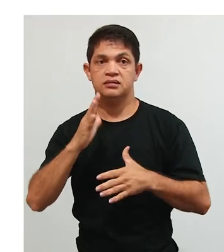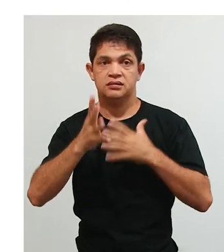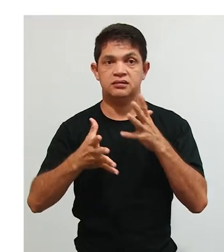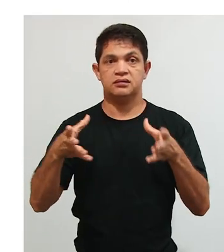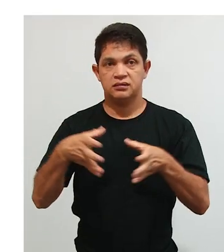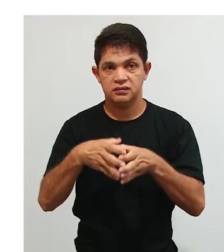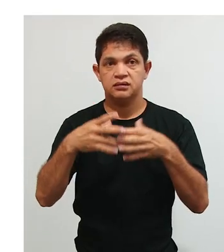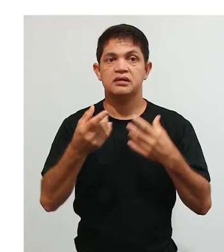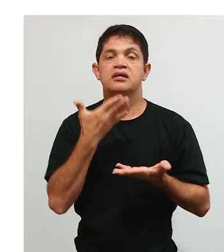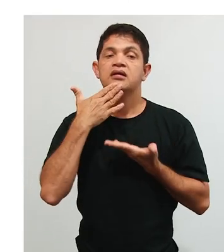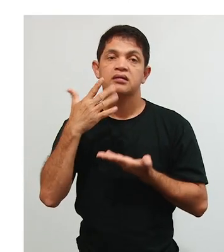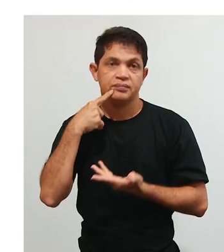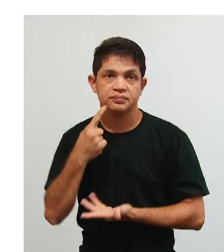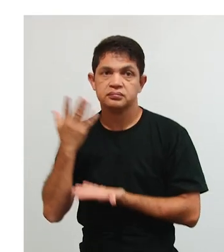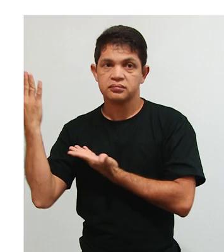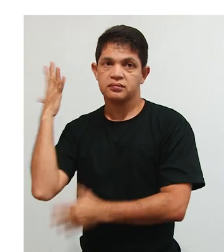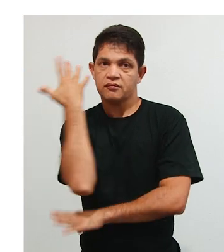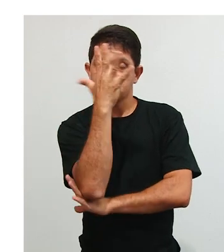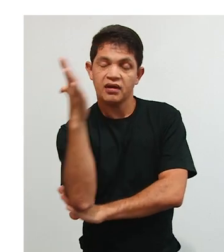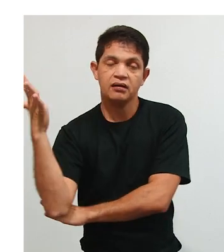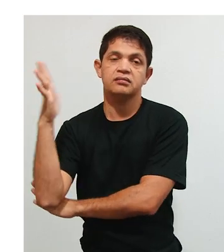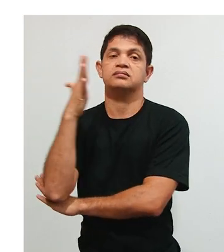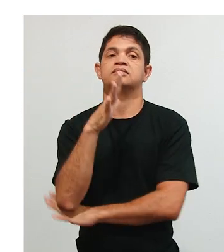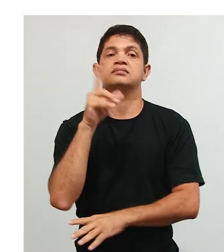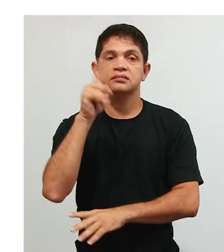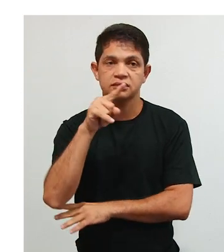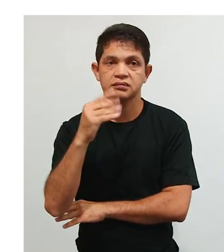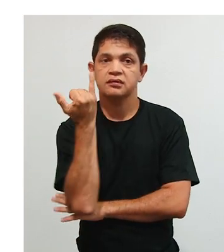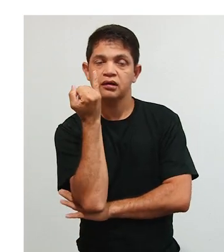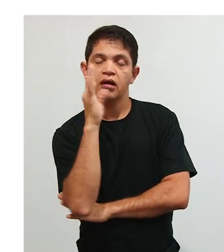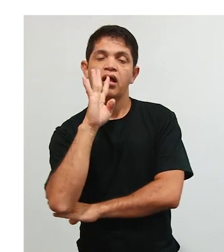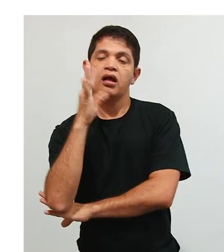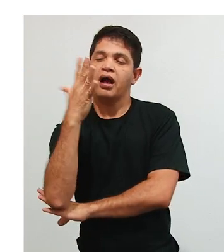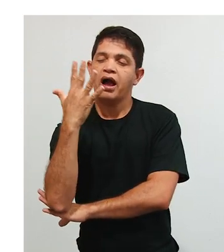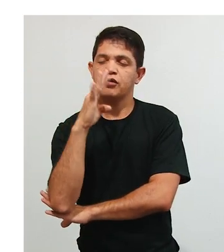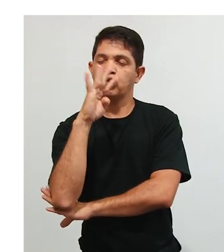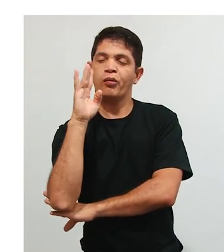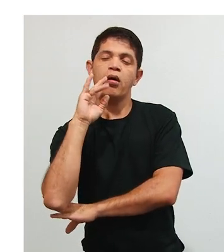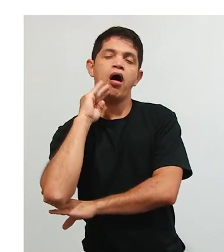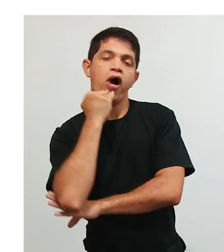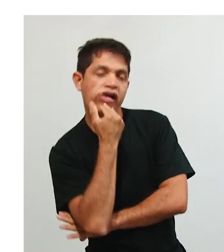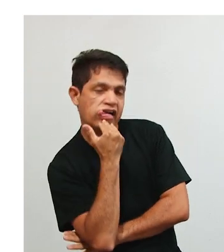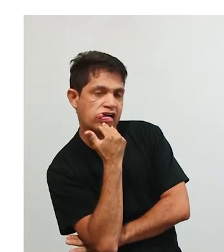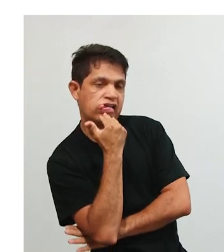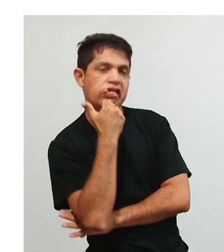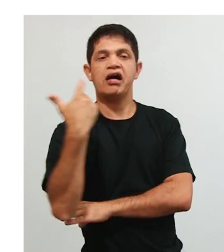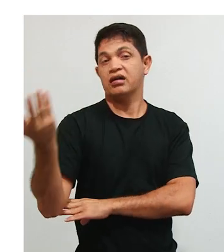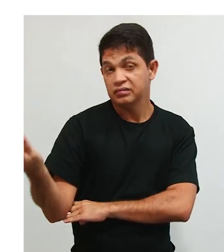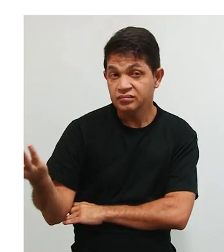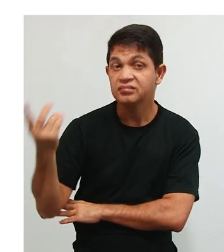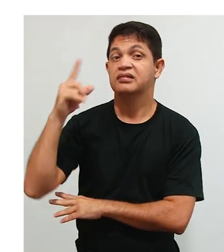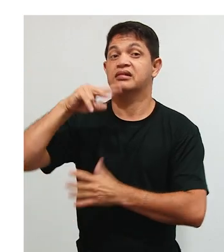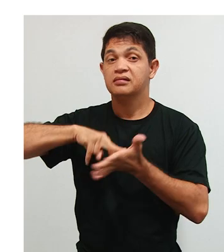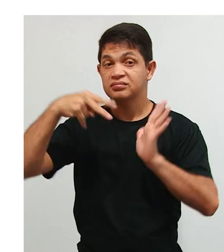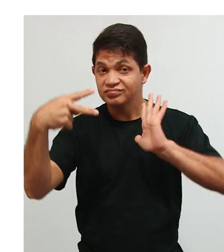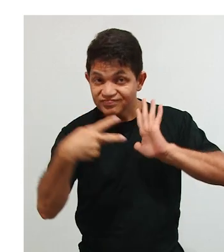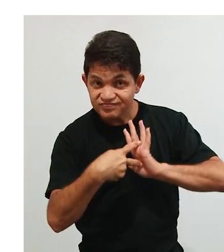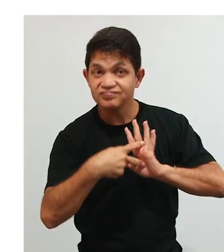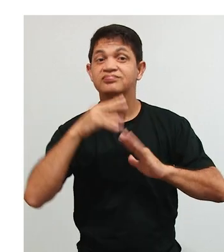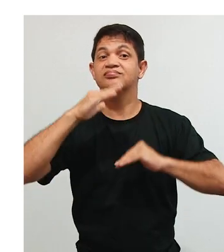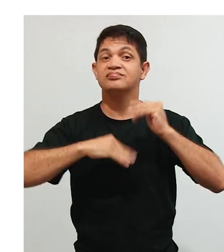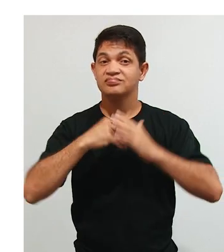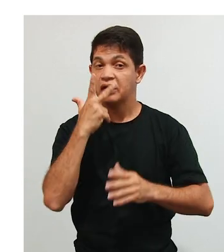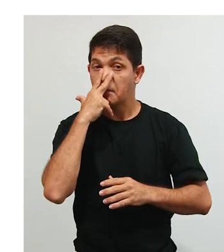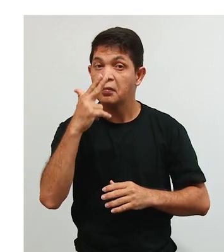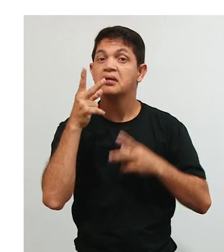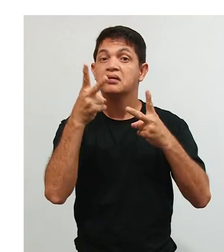torto, morre torto. Então, é aquela, o supra-sumo da visão determinista. Então, a